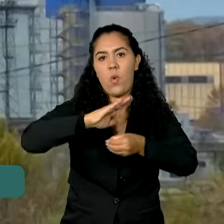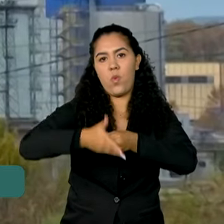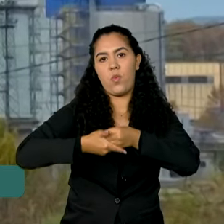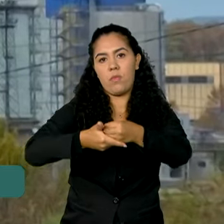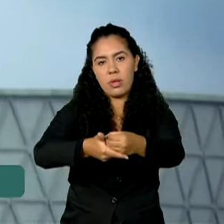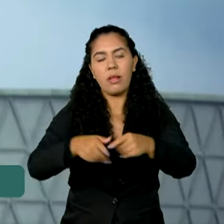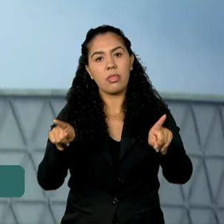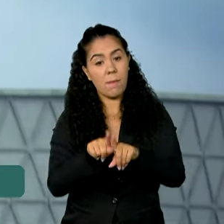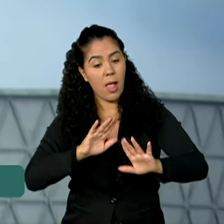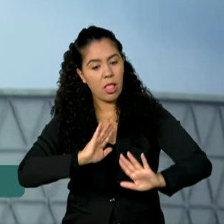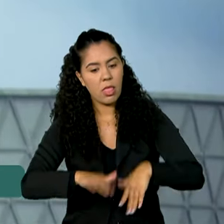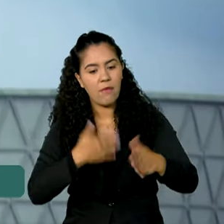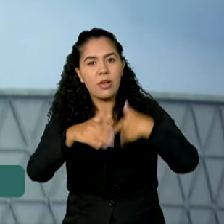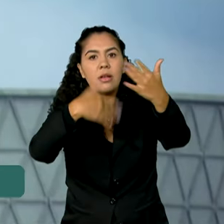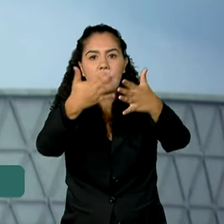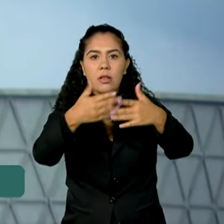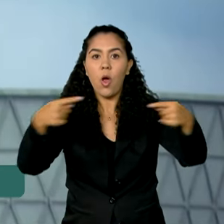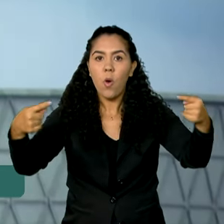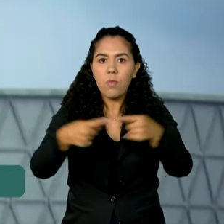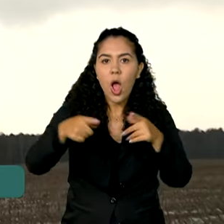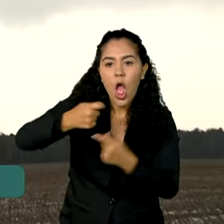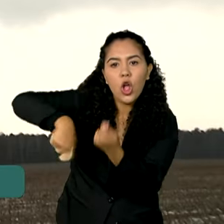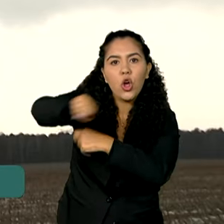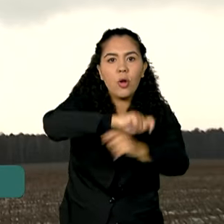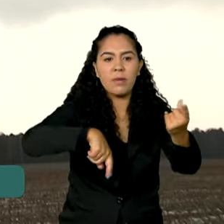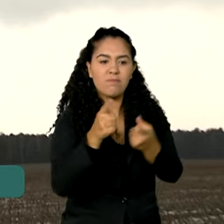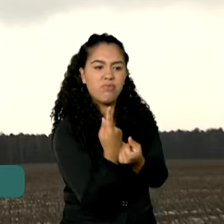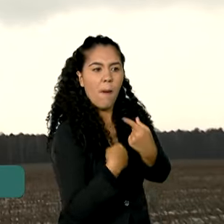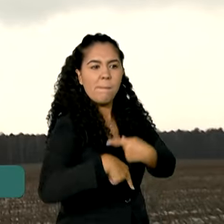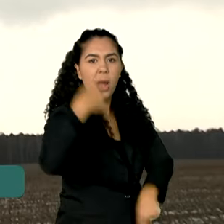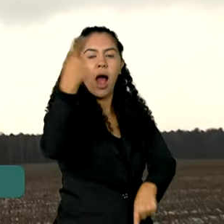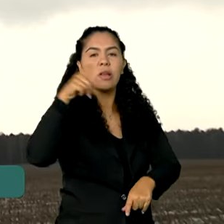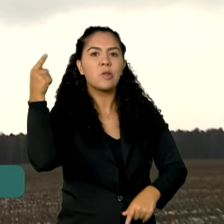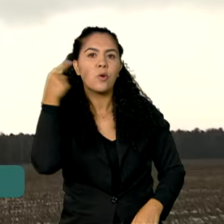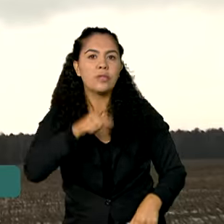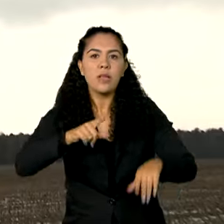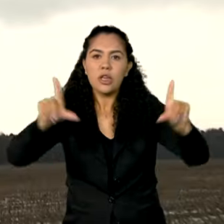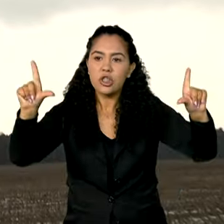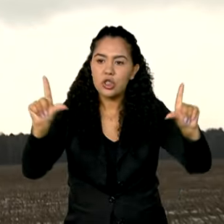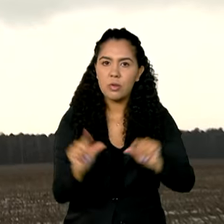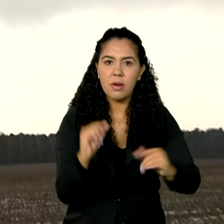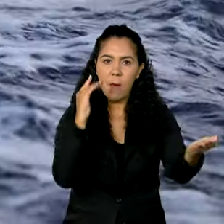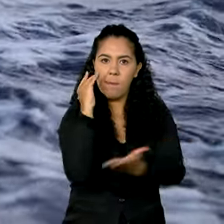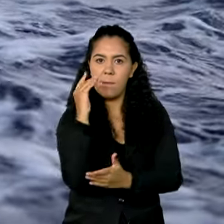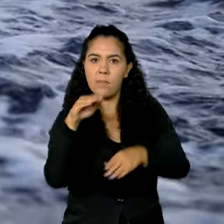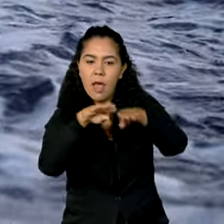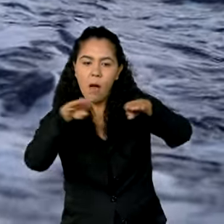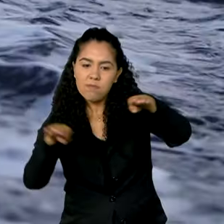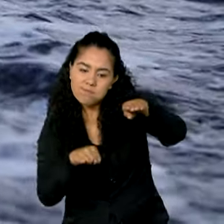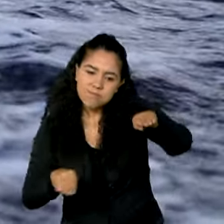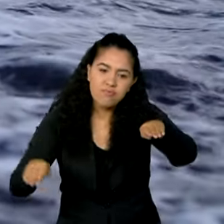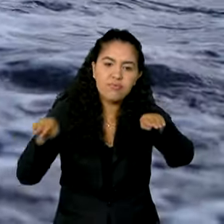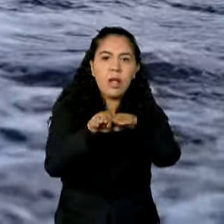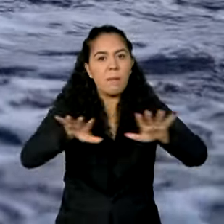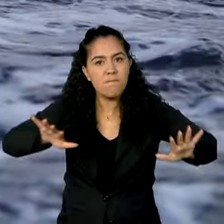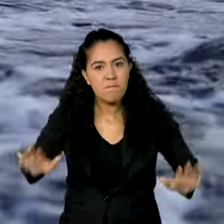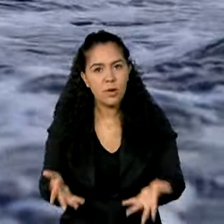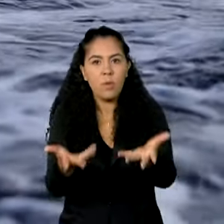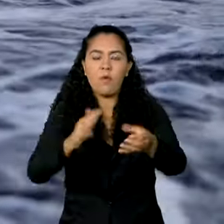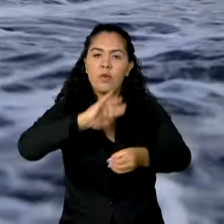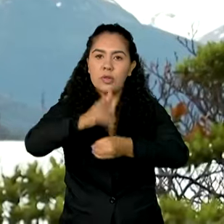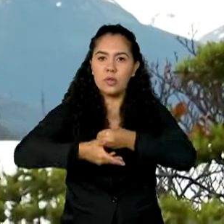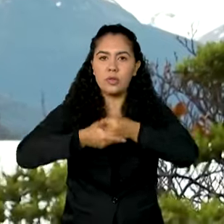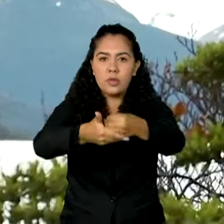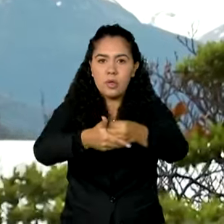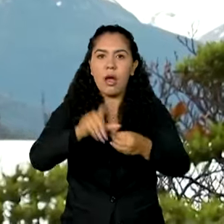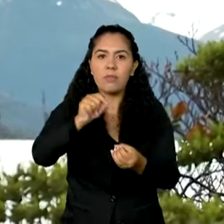desenvolvimento em economias prósperas que combatem a desigualdade e que promovam a sustentabilidade em todas